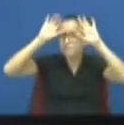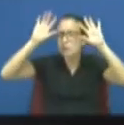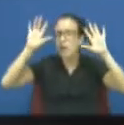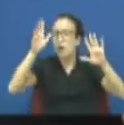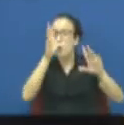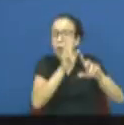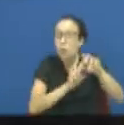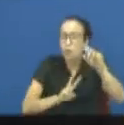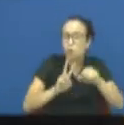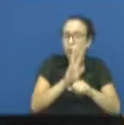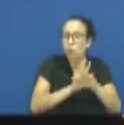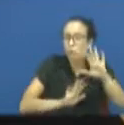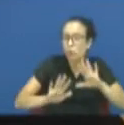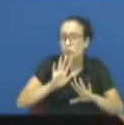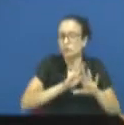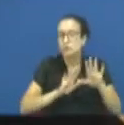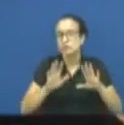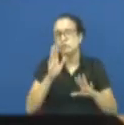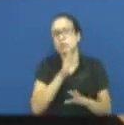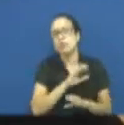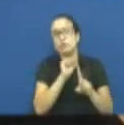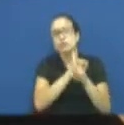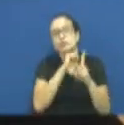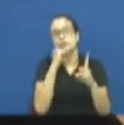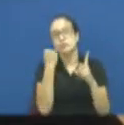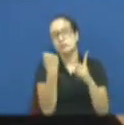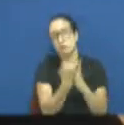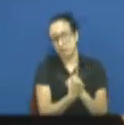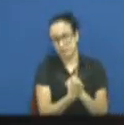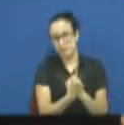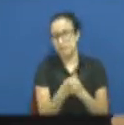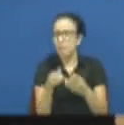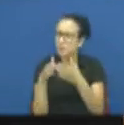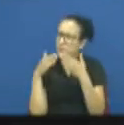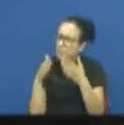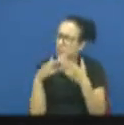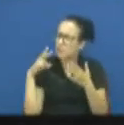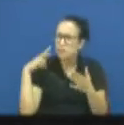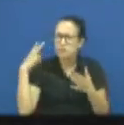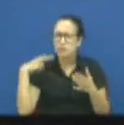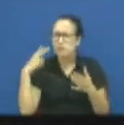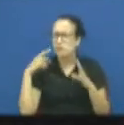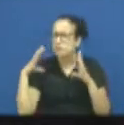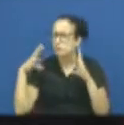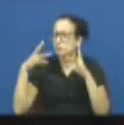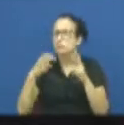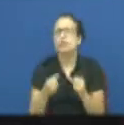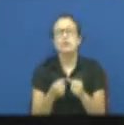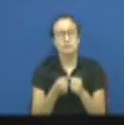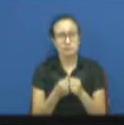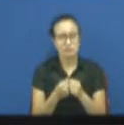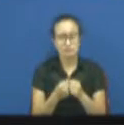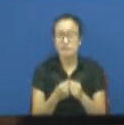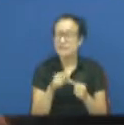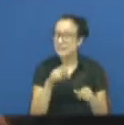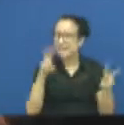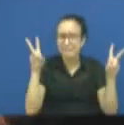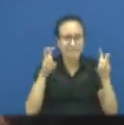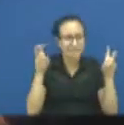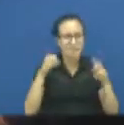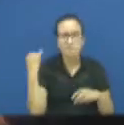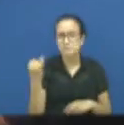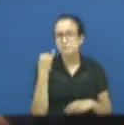é pedir a participação de todos os nobres vereadores nessa questão que é extremamente importante, que é tratar da